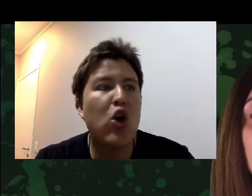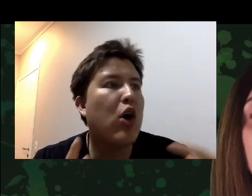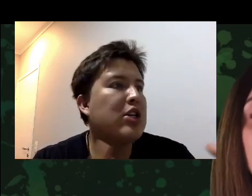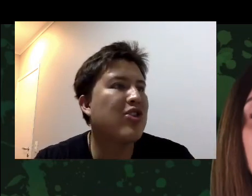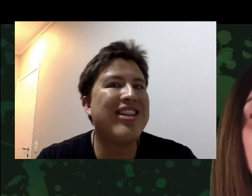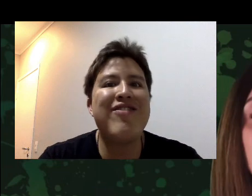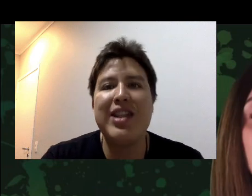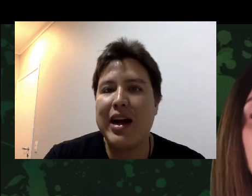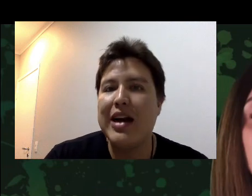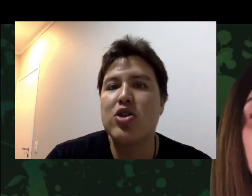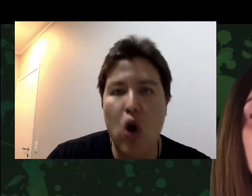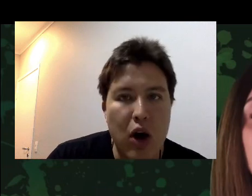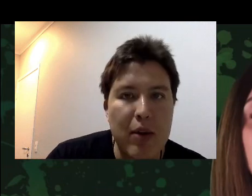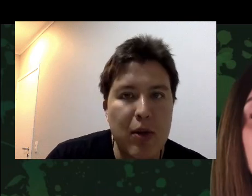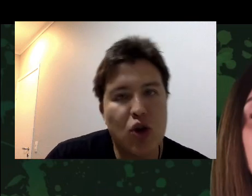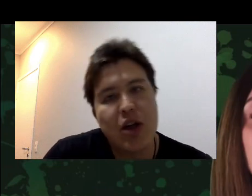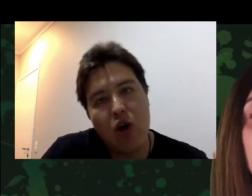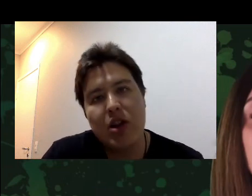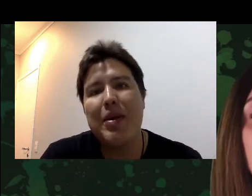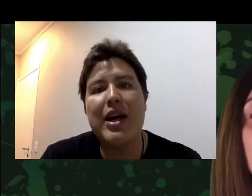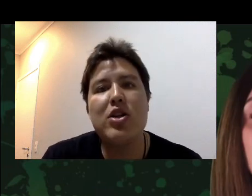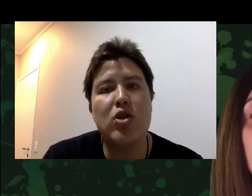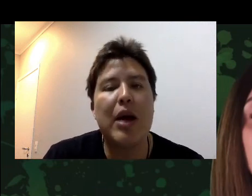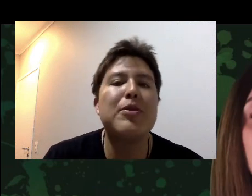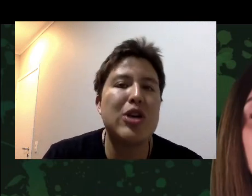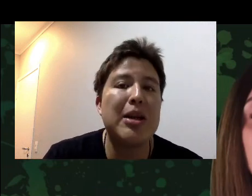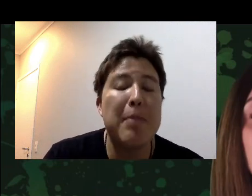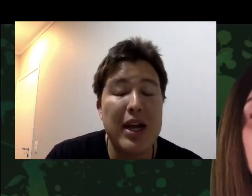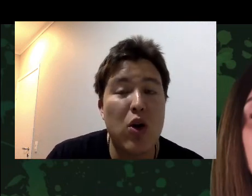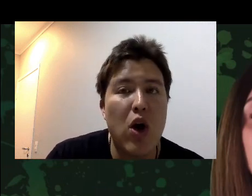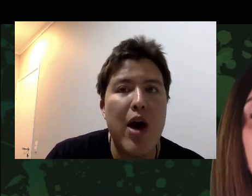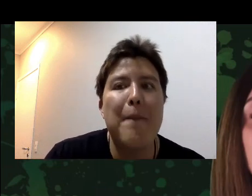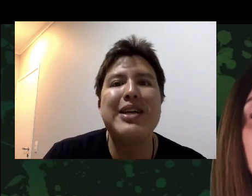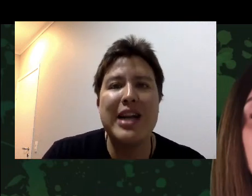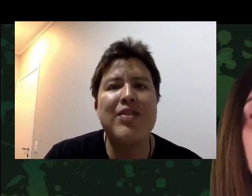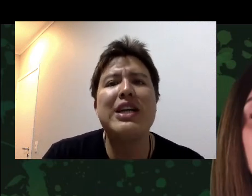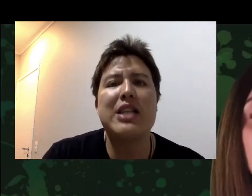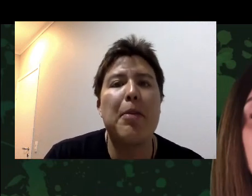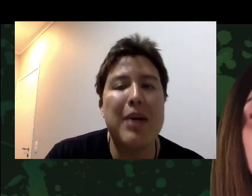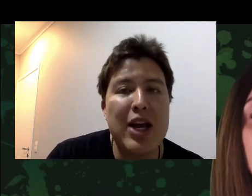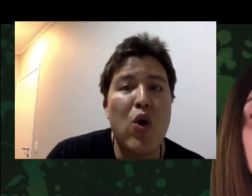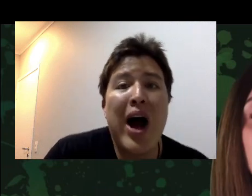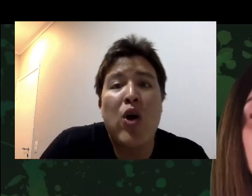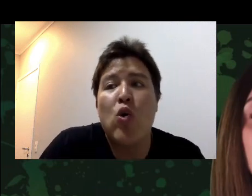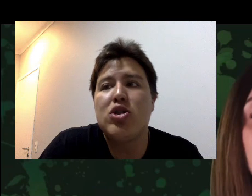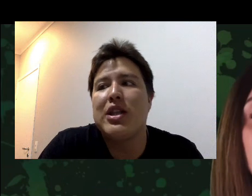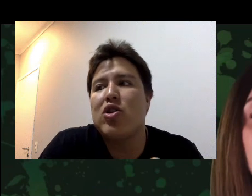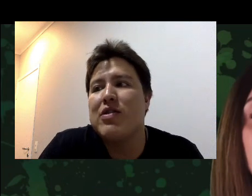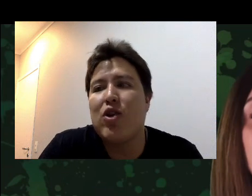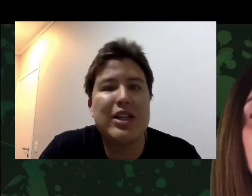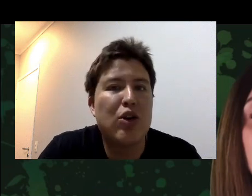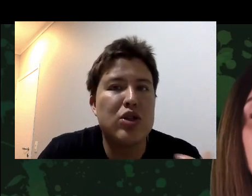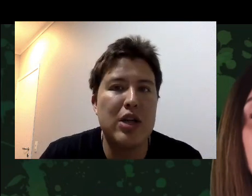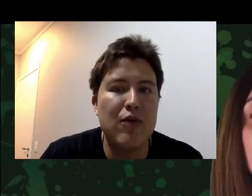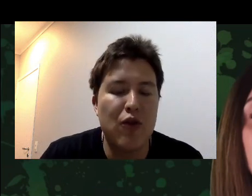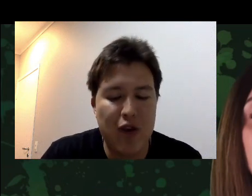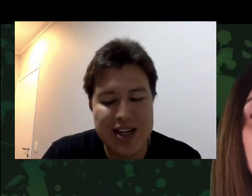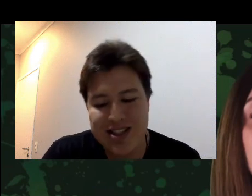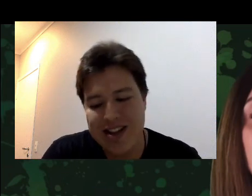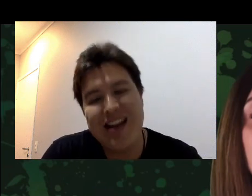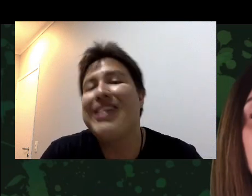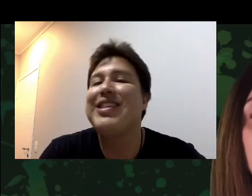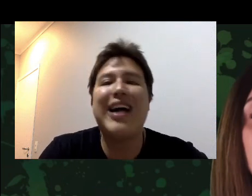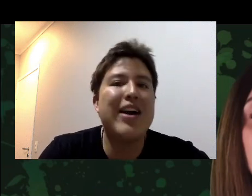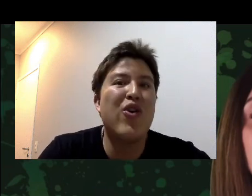pior que o risco de vida que eles correm. Porque o terror também é isso, né? A pessoa está em perigo. Mas além de que está em perigo, a angústia de não saber o que está acontecendo